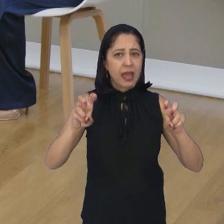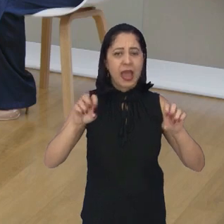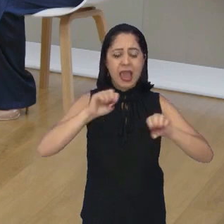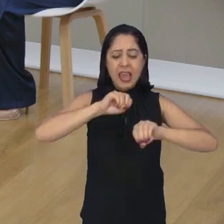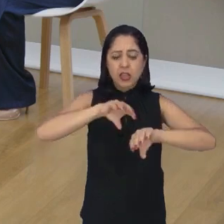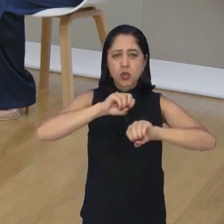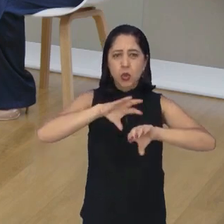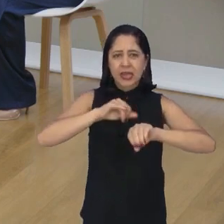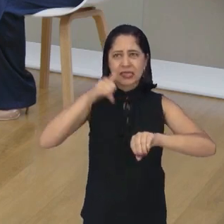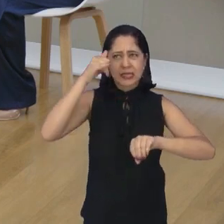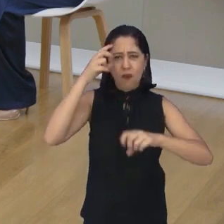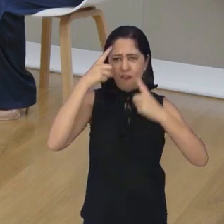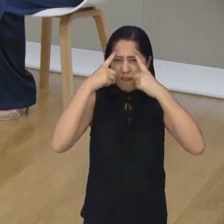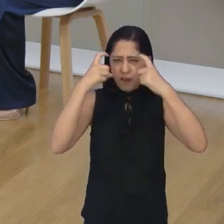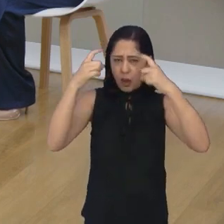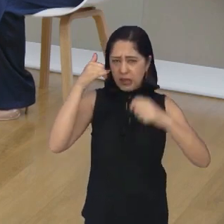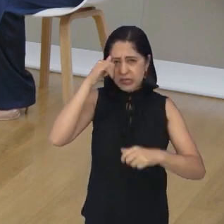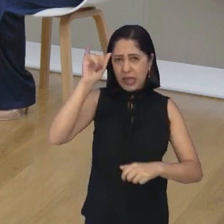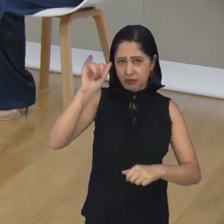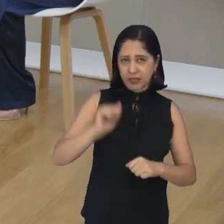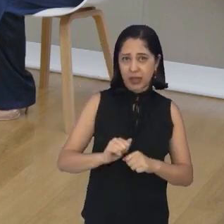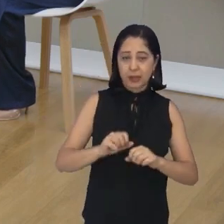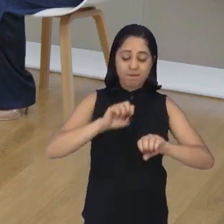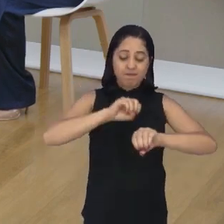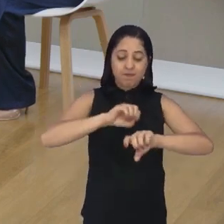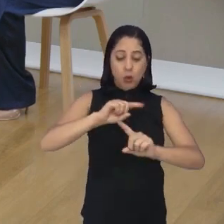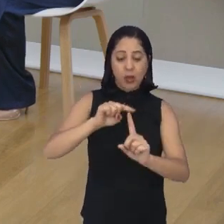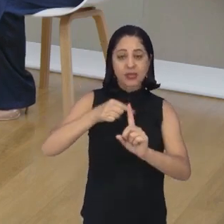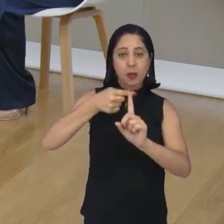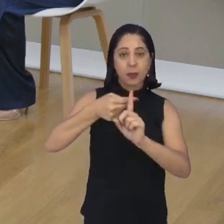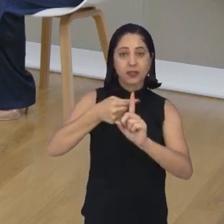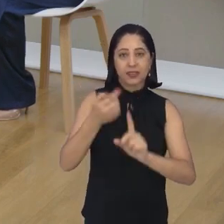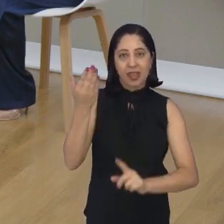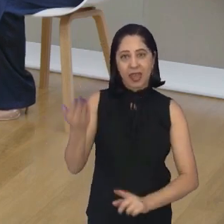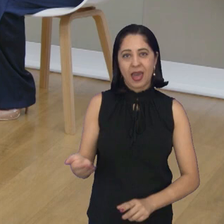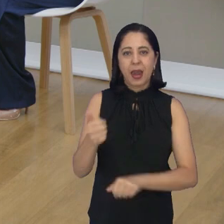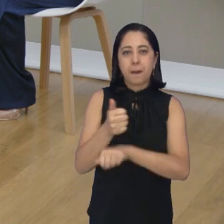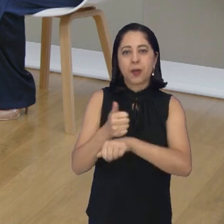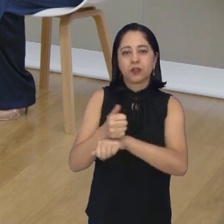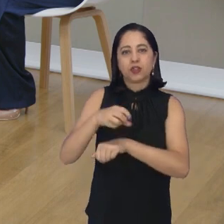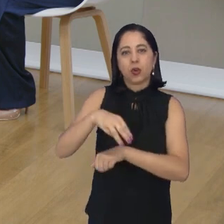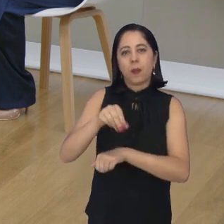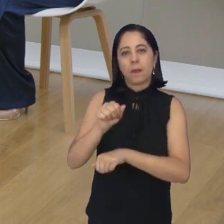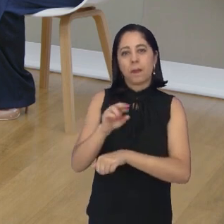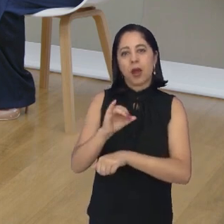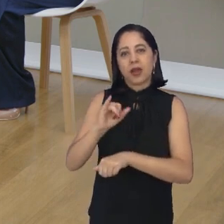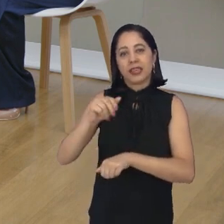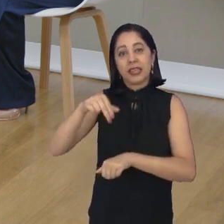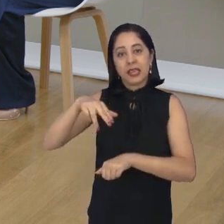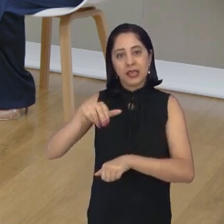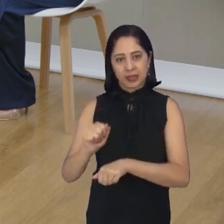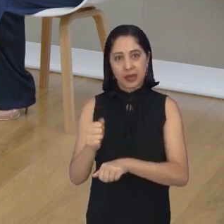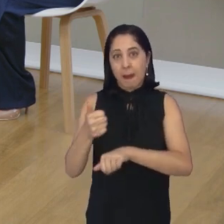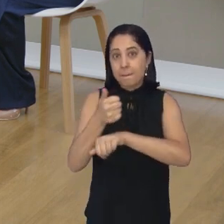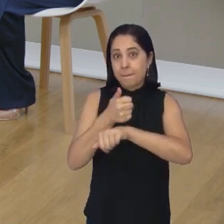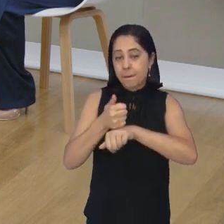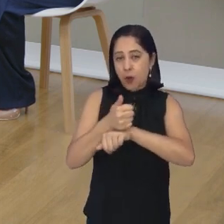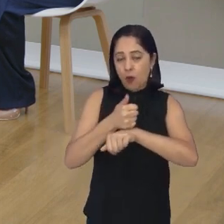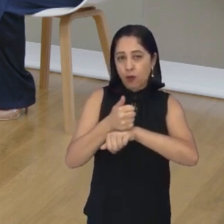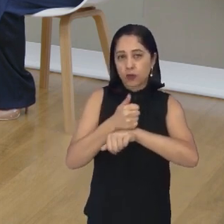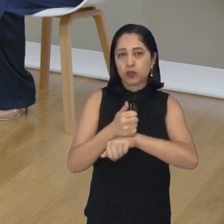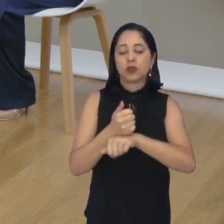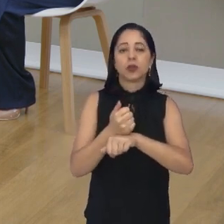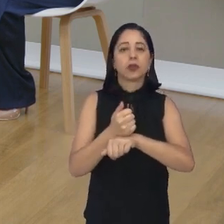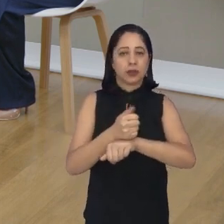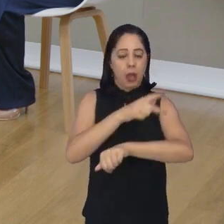explicar como funciona a educação positiva é a Mariana Leite, educadora parental, psicopedagoga